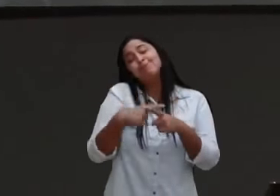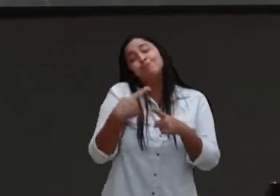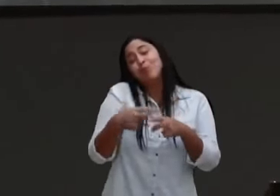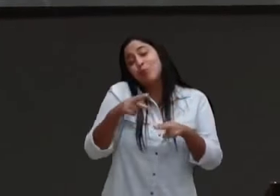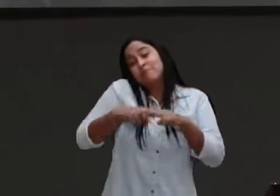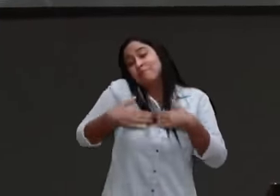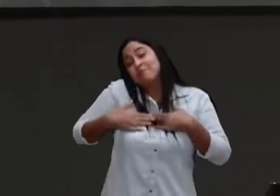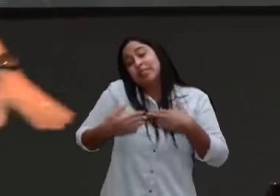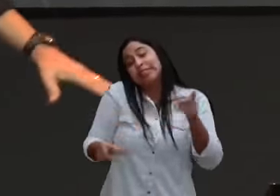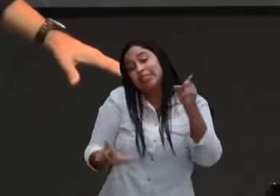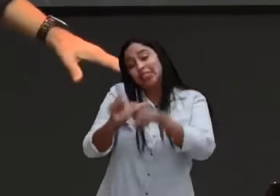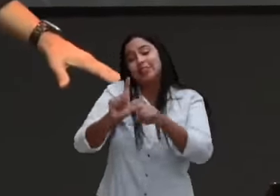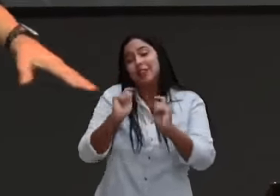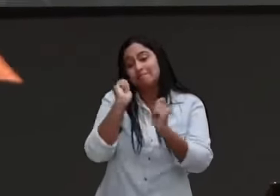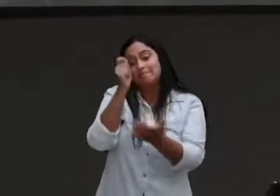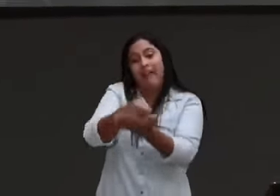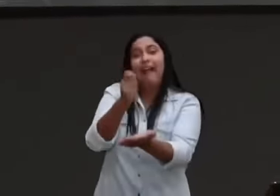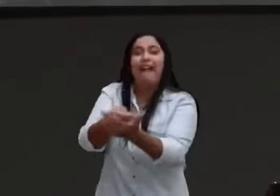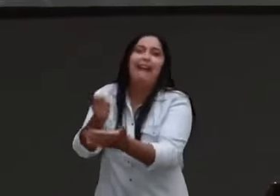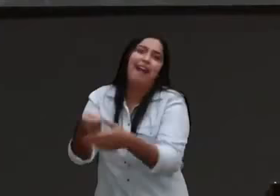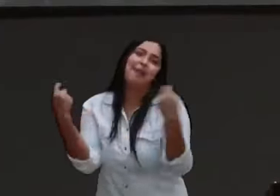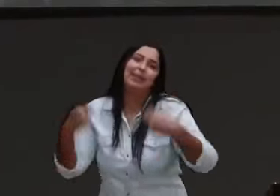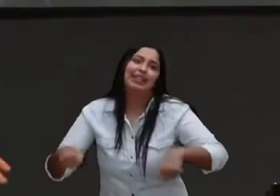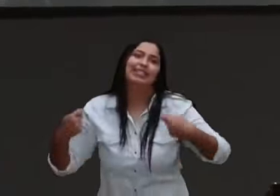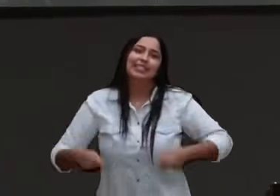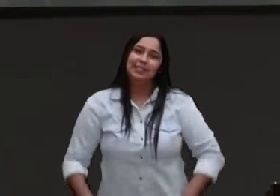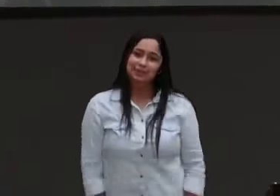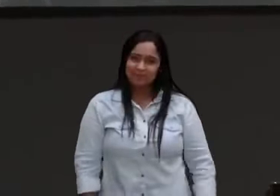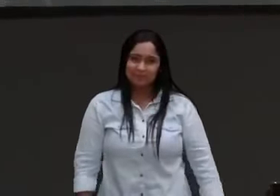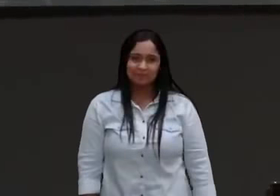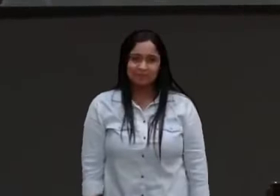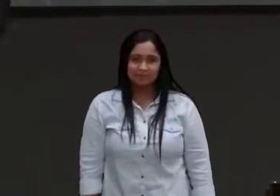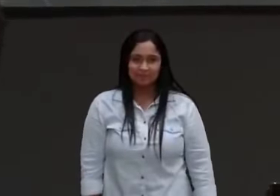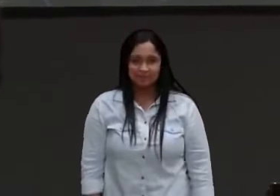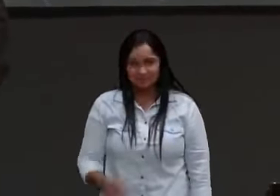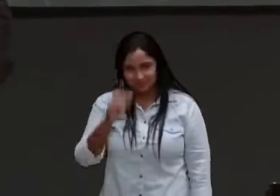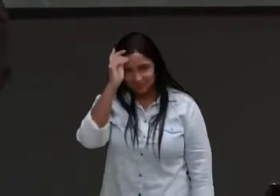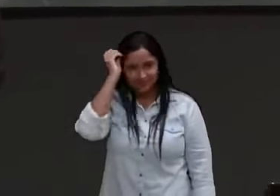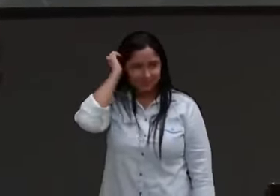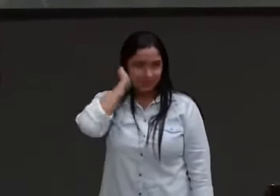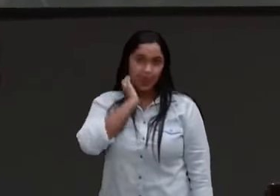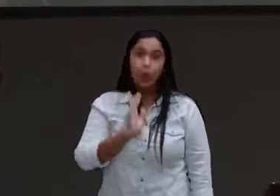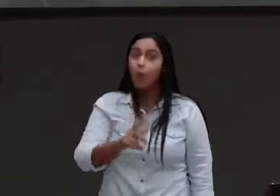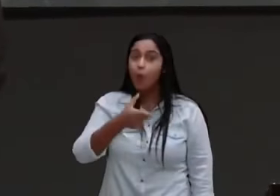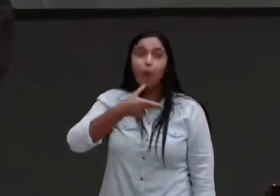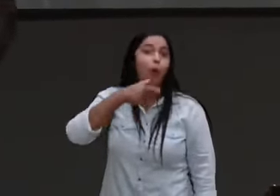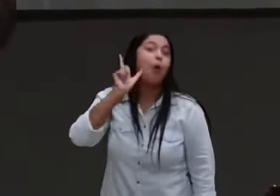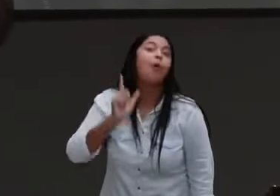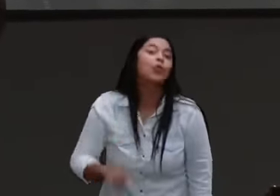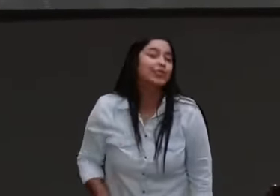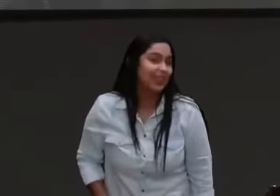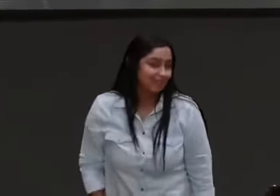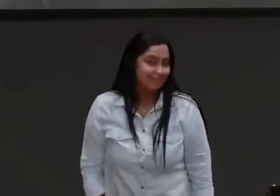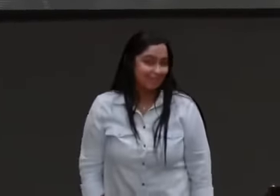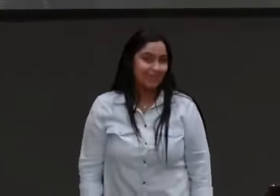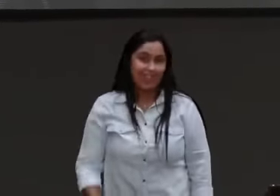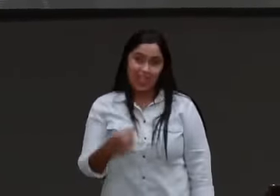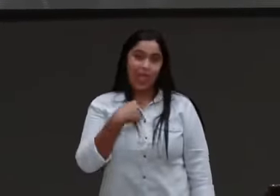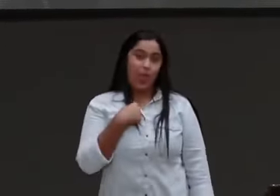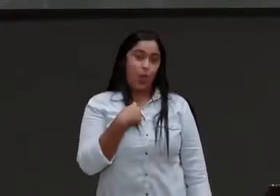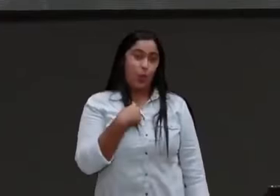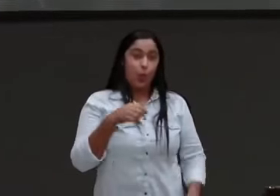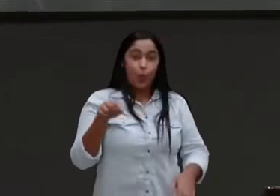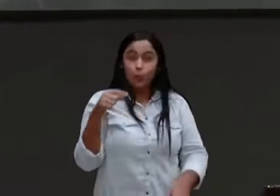ontem, duas sacolas lotadas de frutas, duas caixas lotadas de frutas, para o meu pai e para a minha mãe, meu pai está com